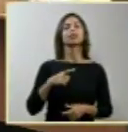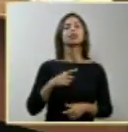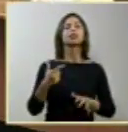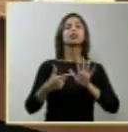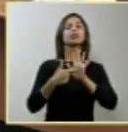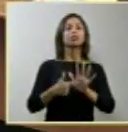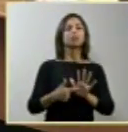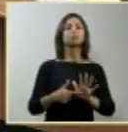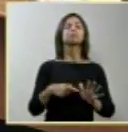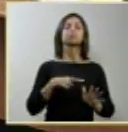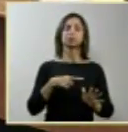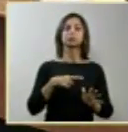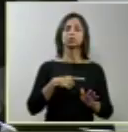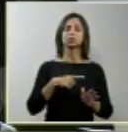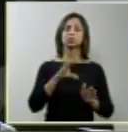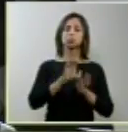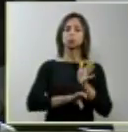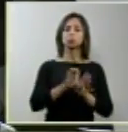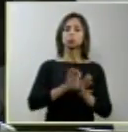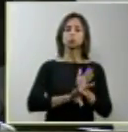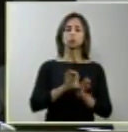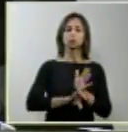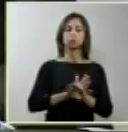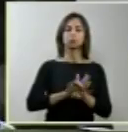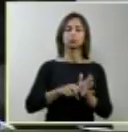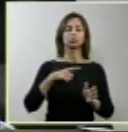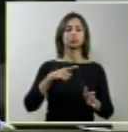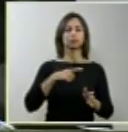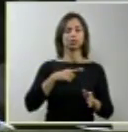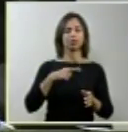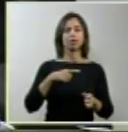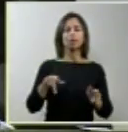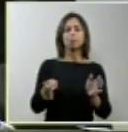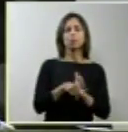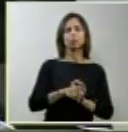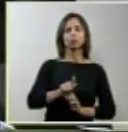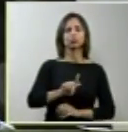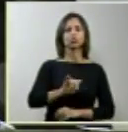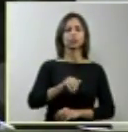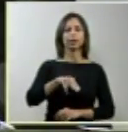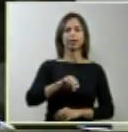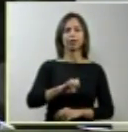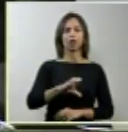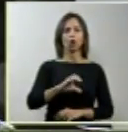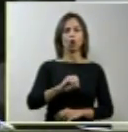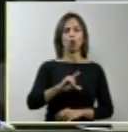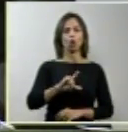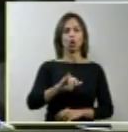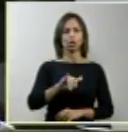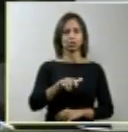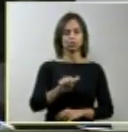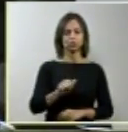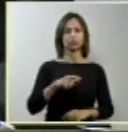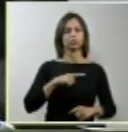currículo, considerada área da ginecologia, obstetrícia,